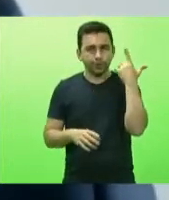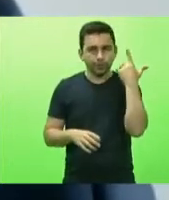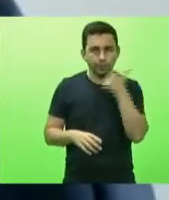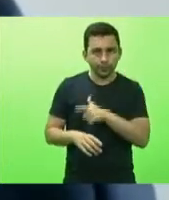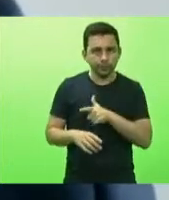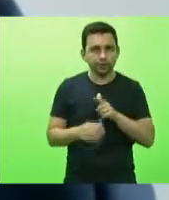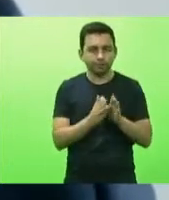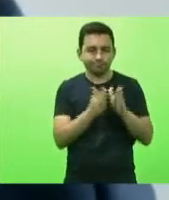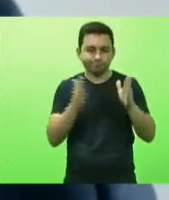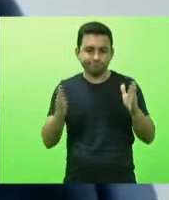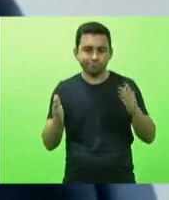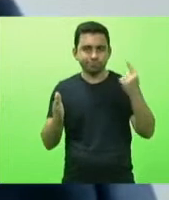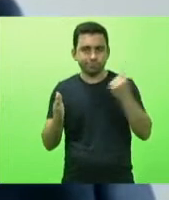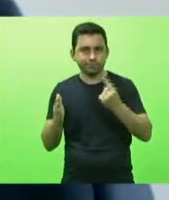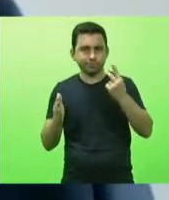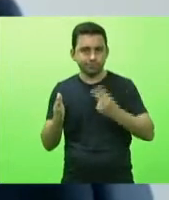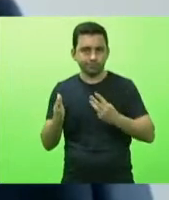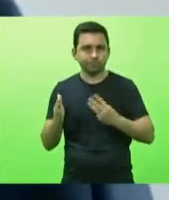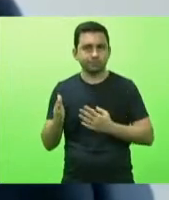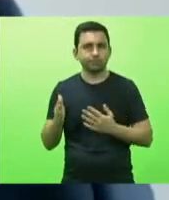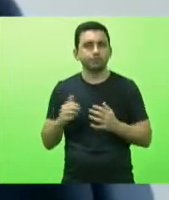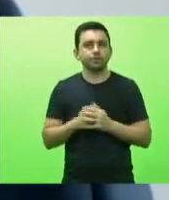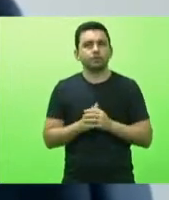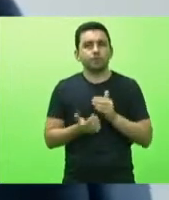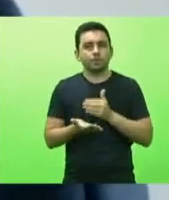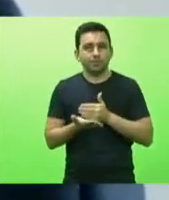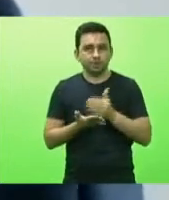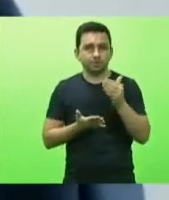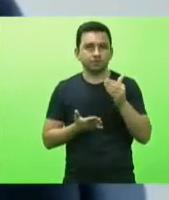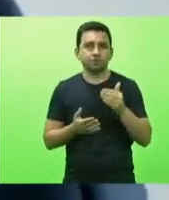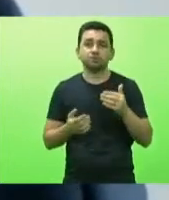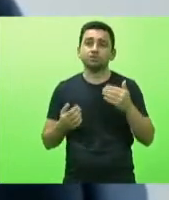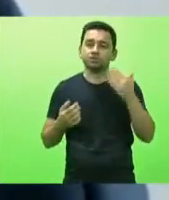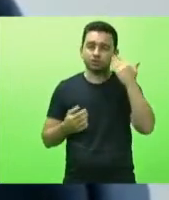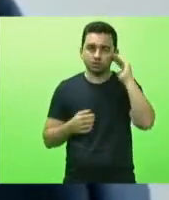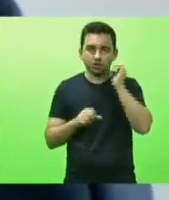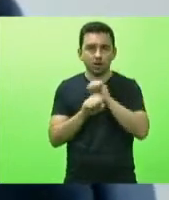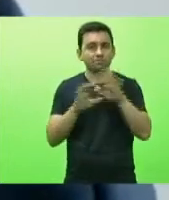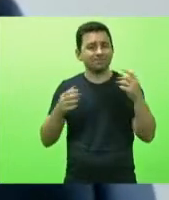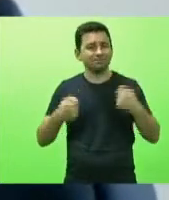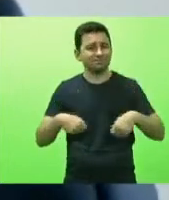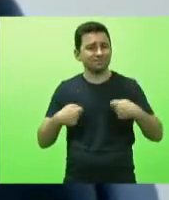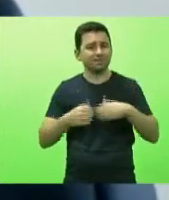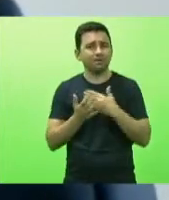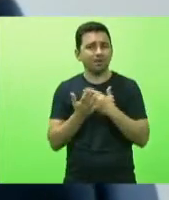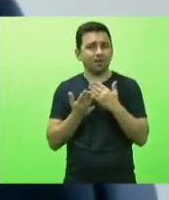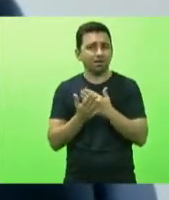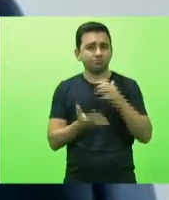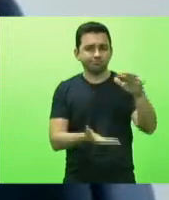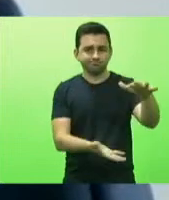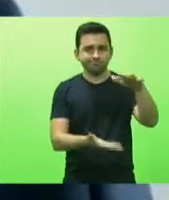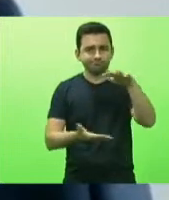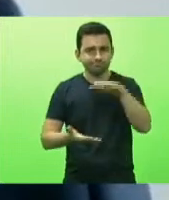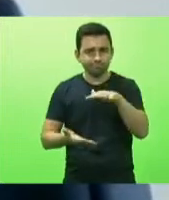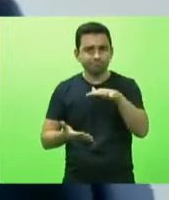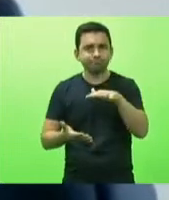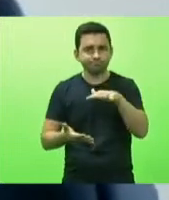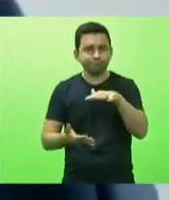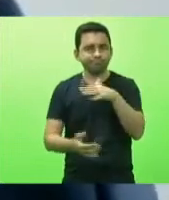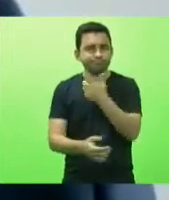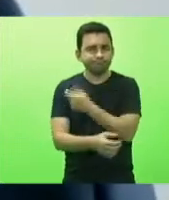fases iniciais por isso que é importante o entendimento de que nós precisamos de mais quantidade de idosos foi o que eu vi fazer aqui em Brasília também